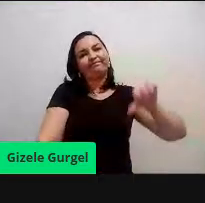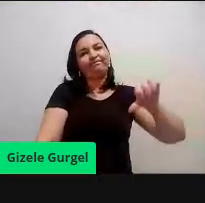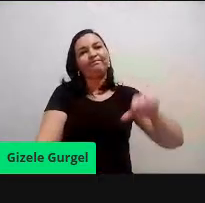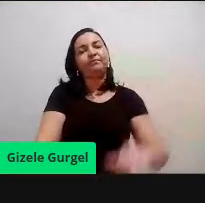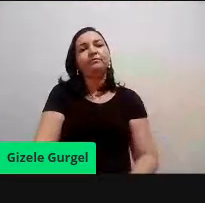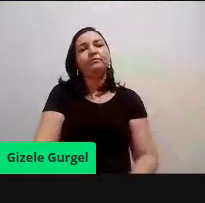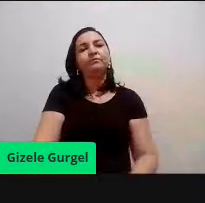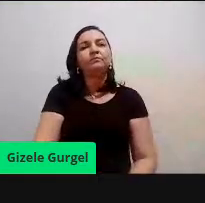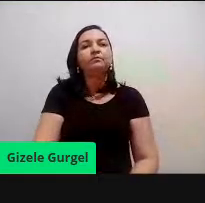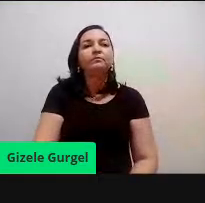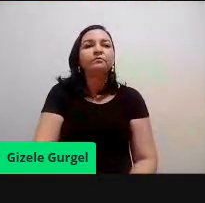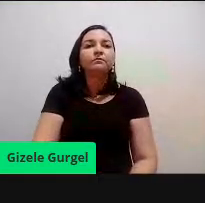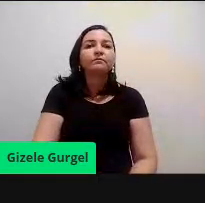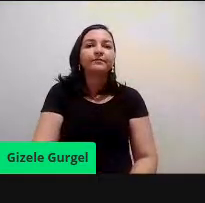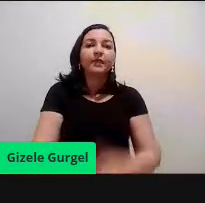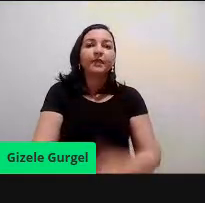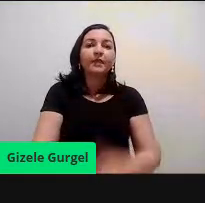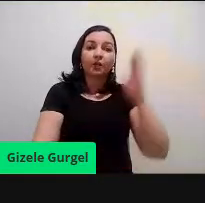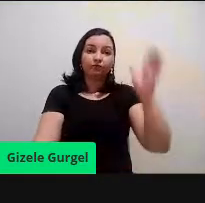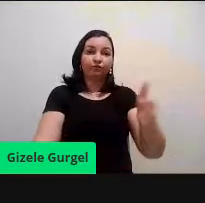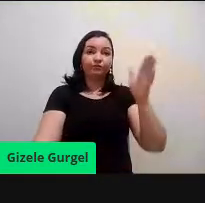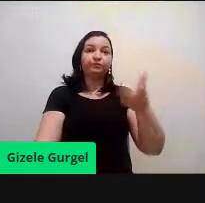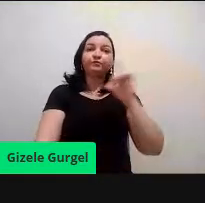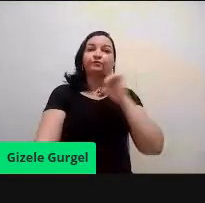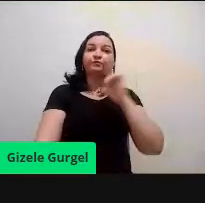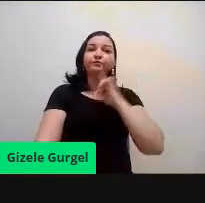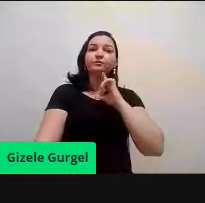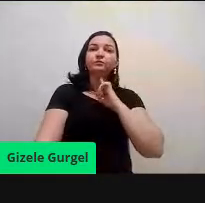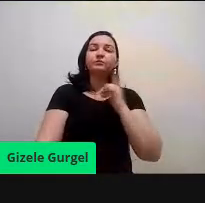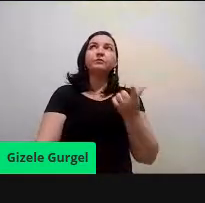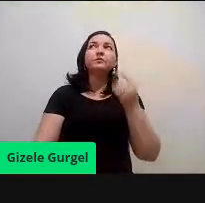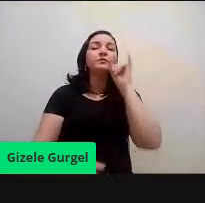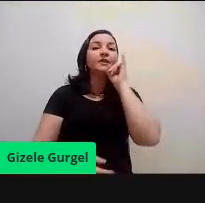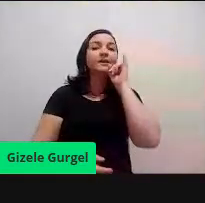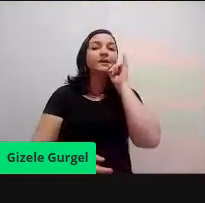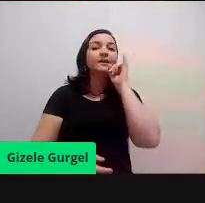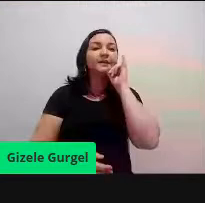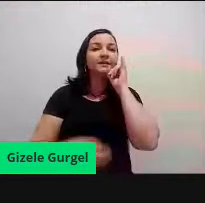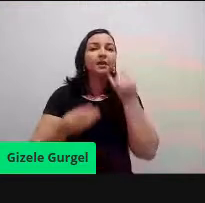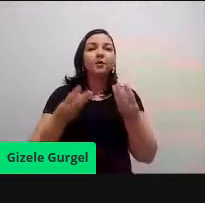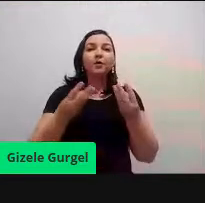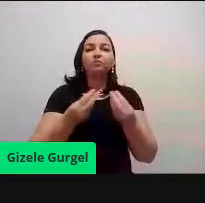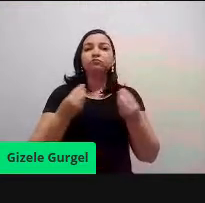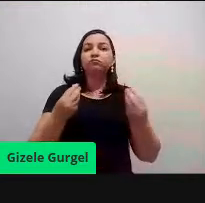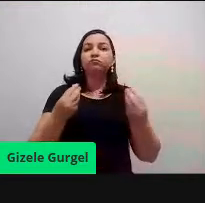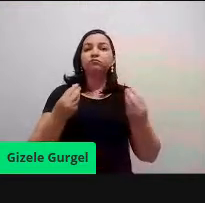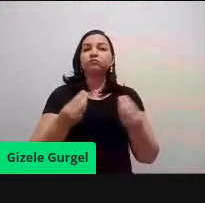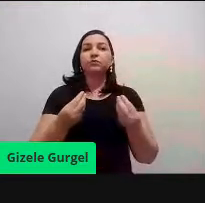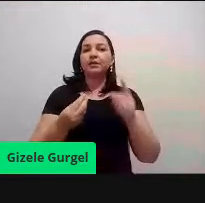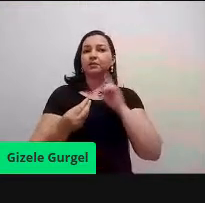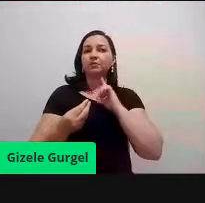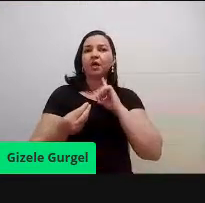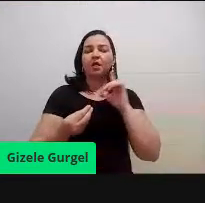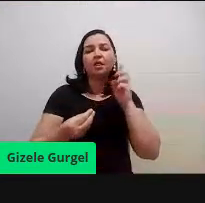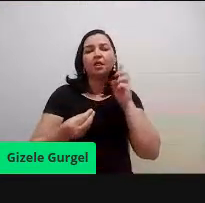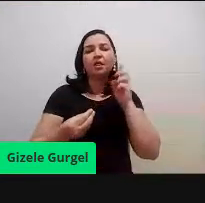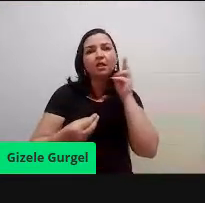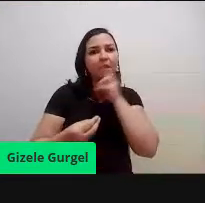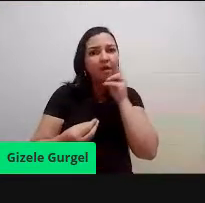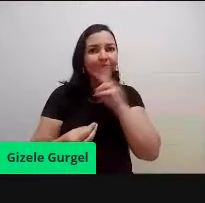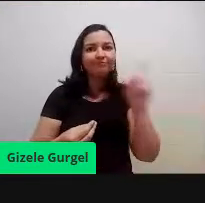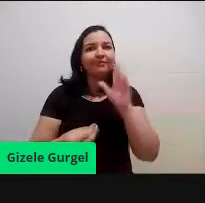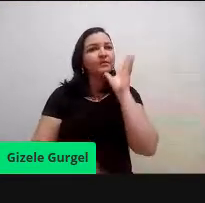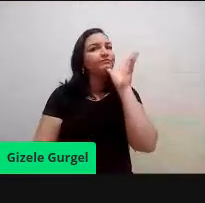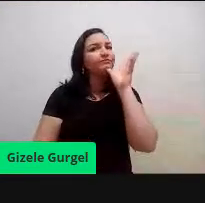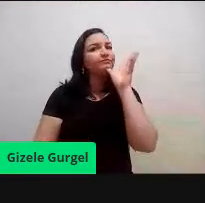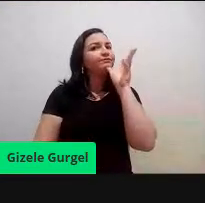isso a gente já está percebendo, isso vai ser, né, a médio prazo aí, né, a gente não tem ideia de quanto isso vai